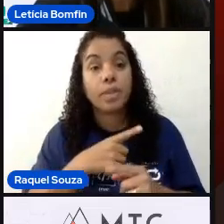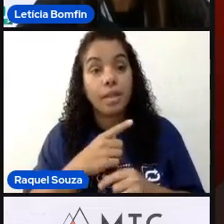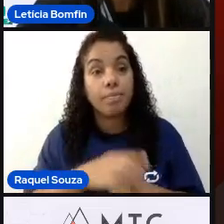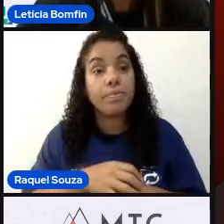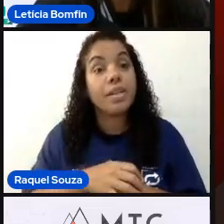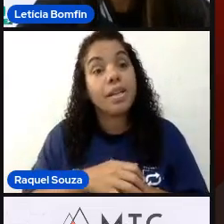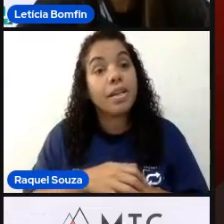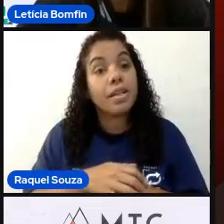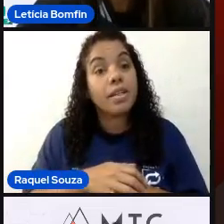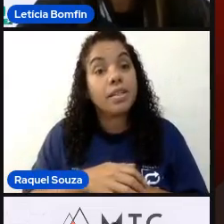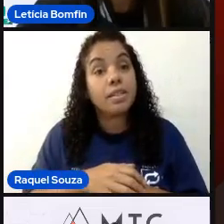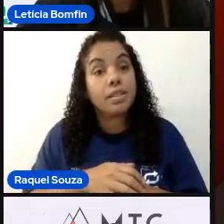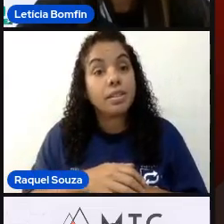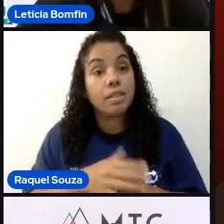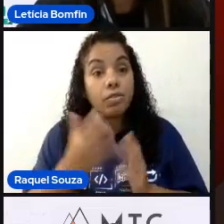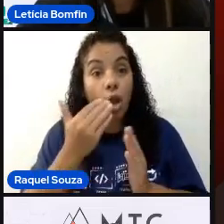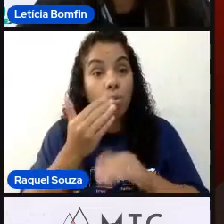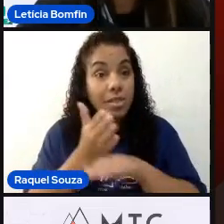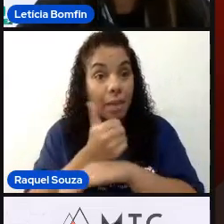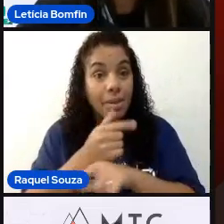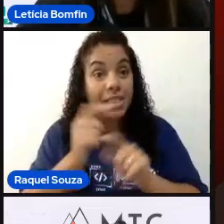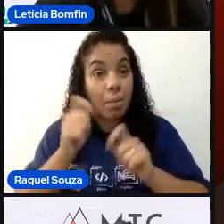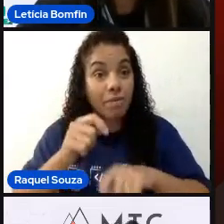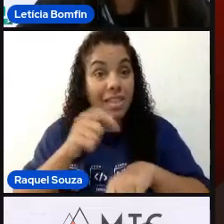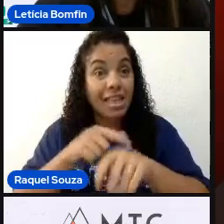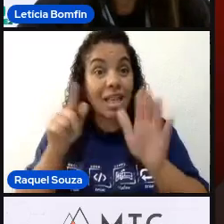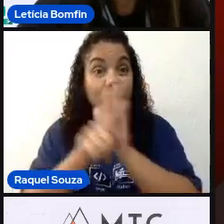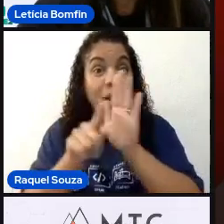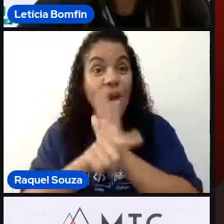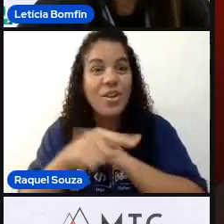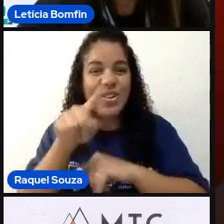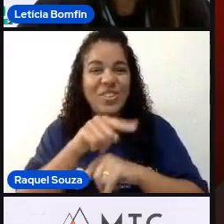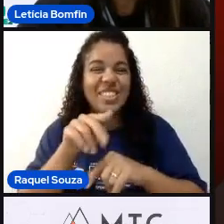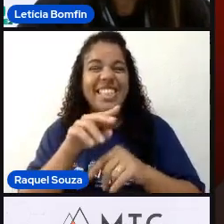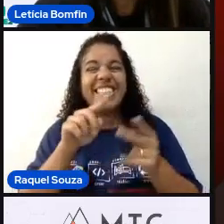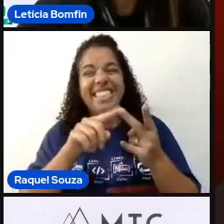Quando você quiser almoçar mais cedo, né? Vai dar tempo de fazer algumas perguntinhas aqui.